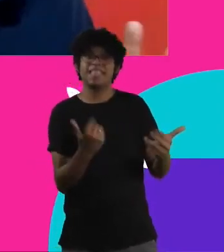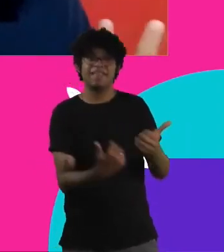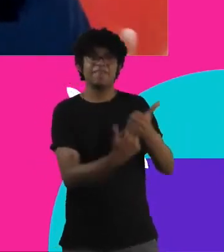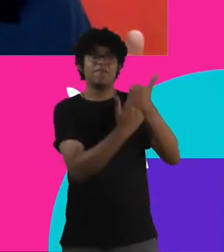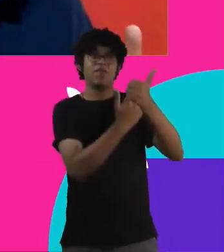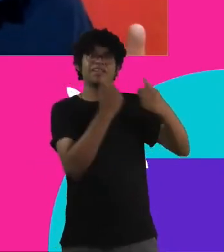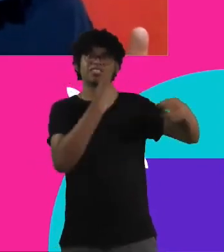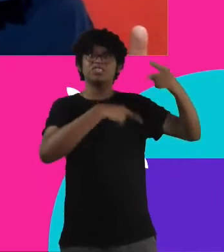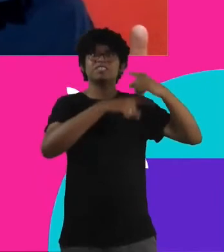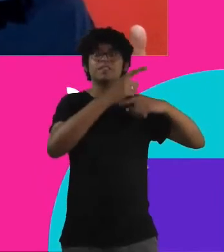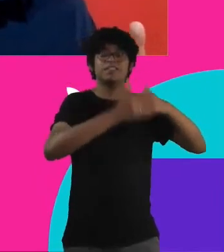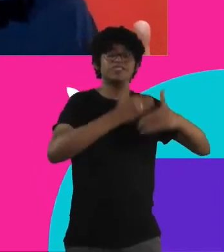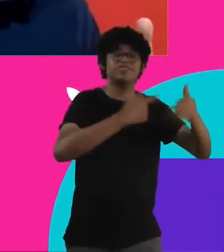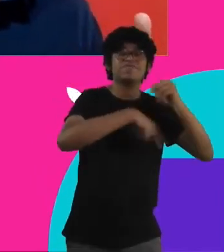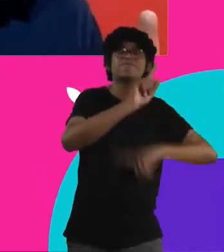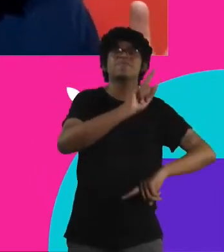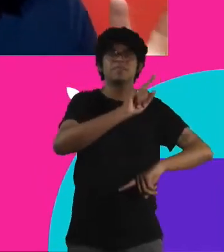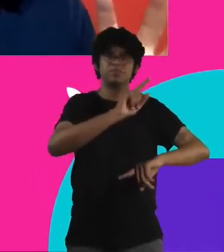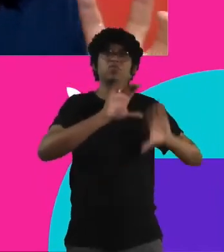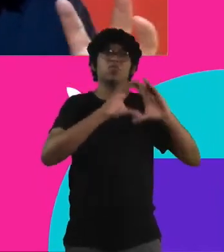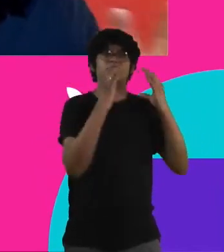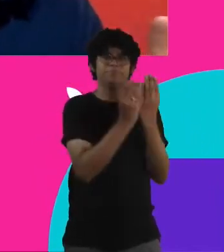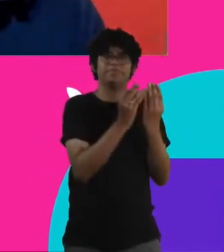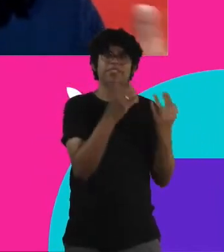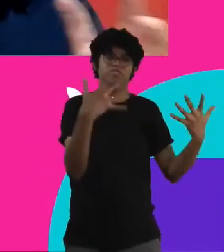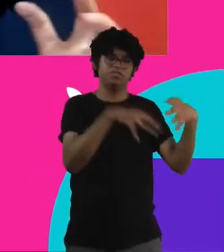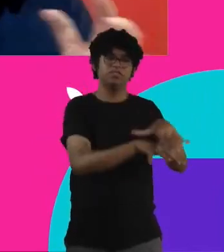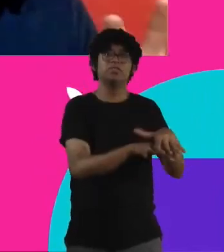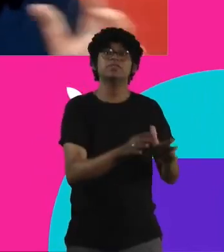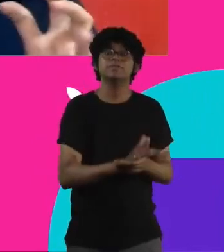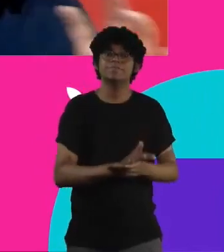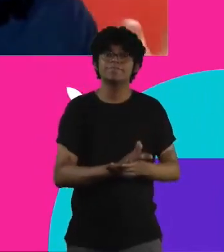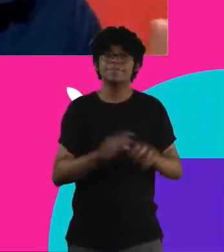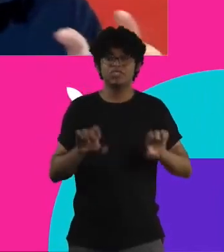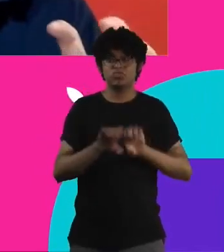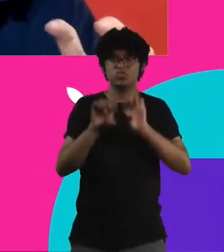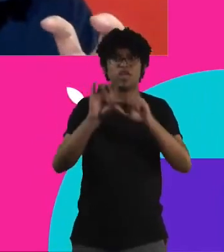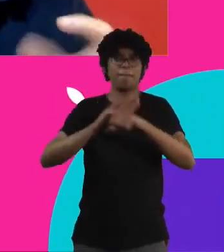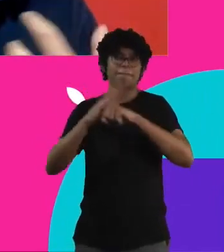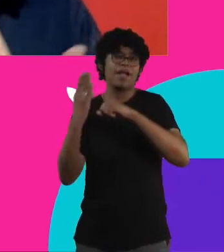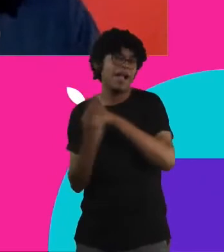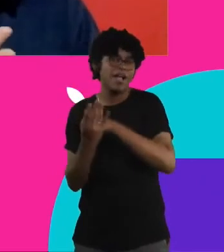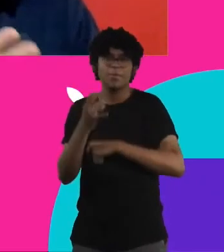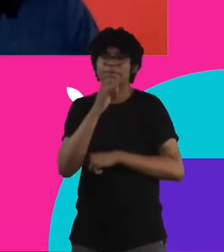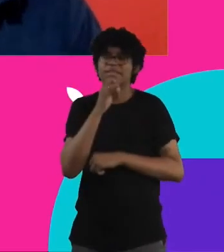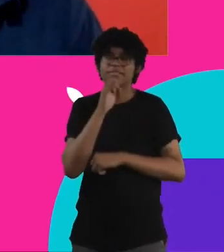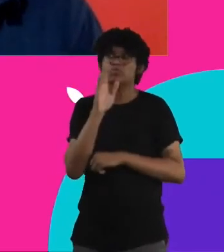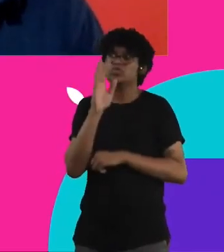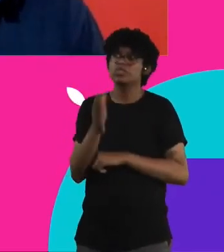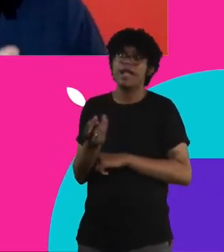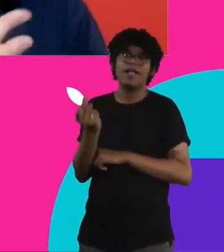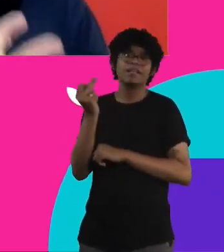desenvolvimento comunitário integrado. Talvez de algumas estruturas e bairros que já estão sendo atendidos já tenham um